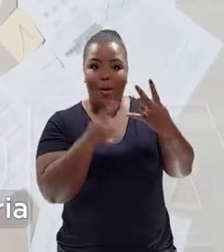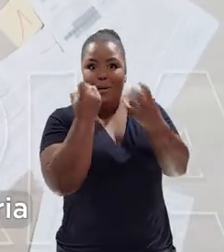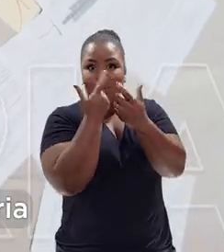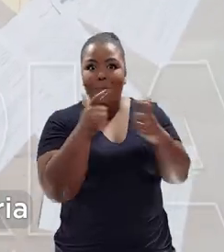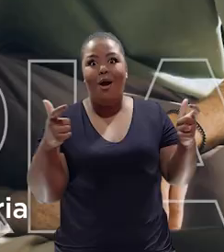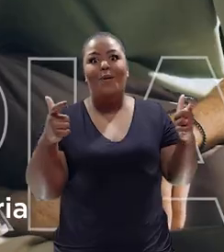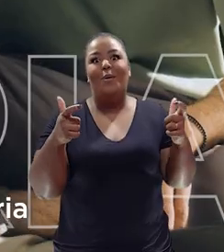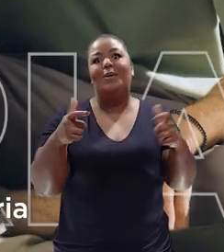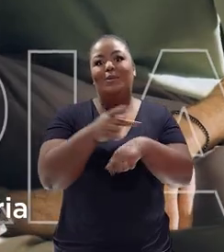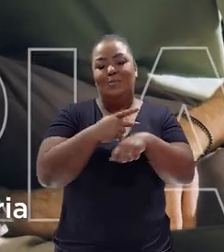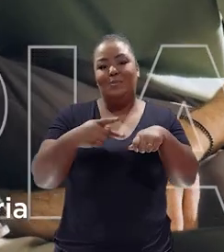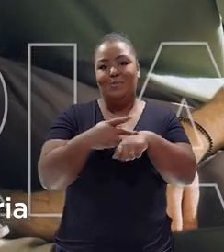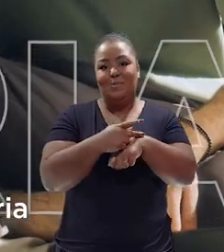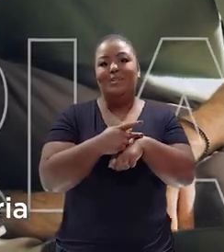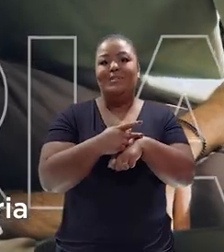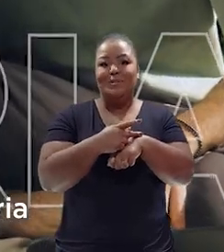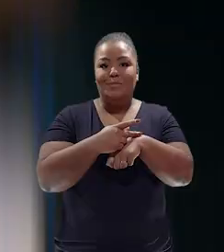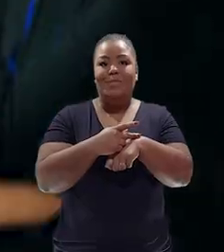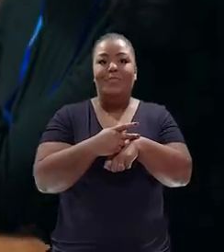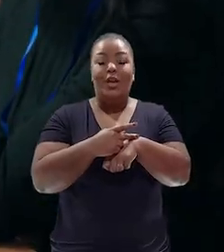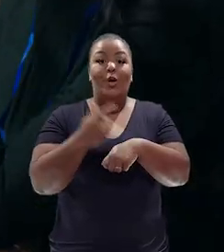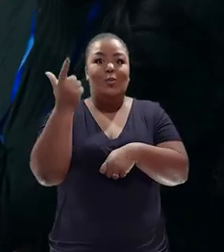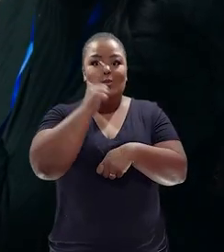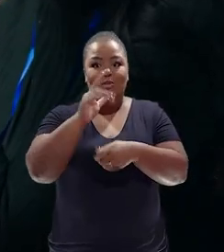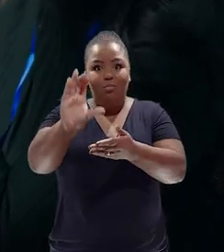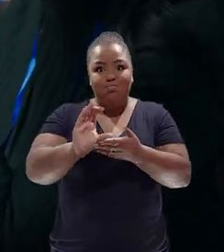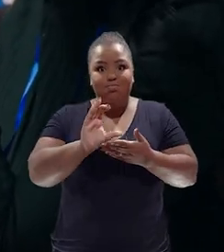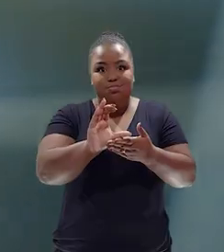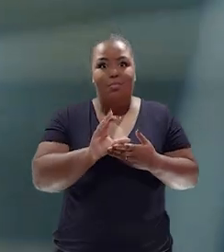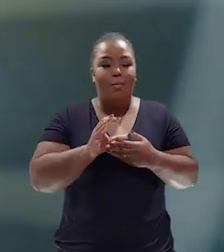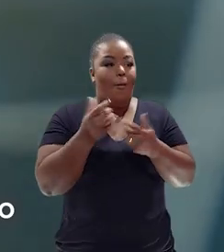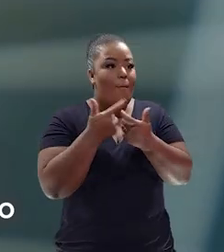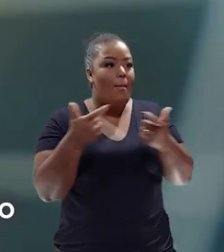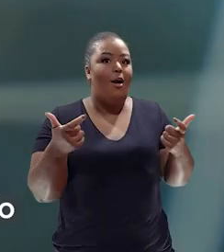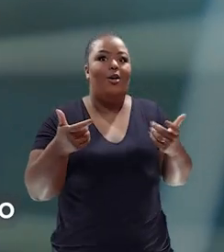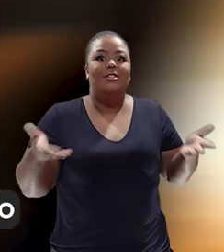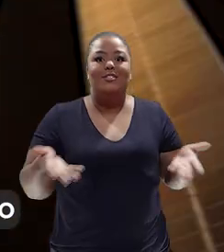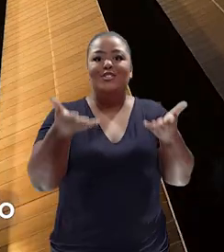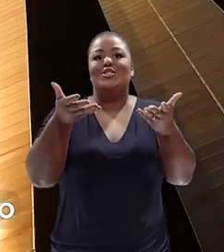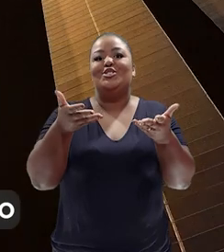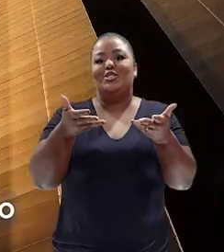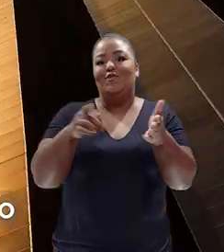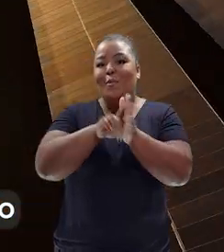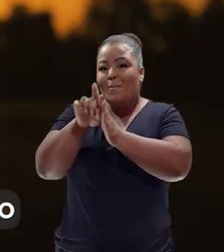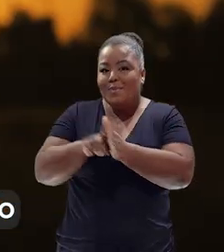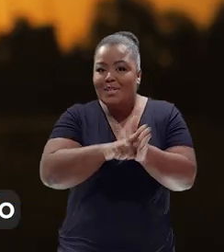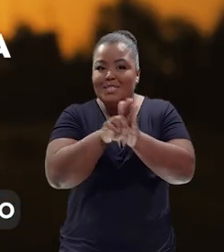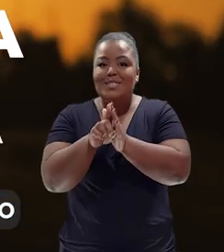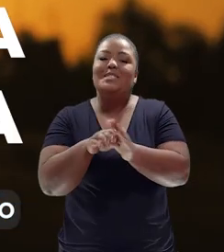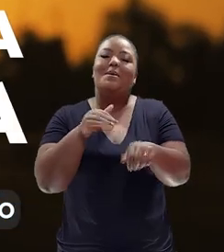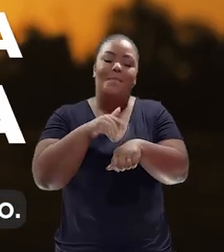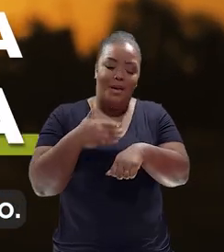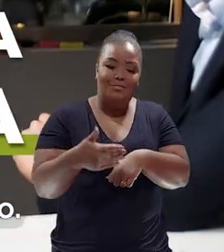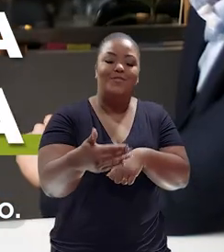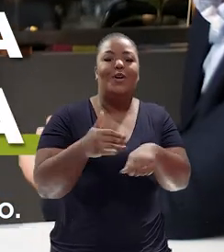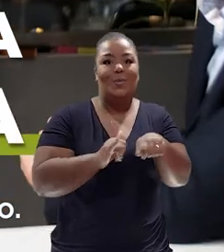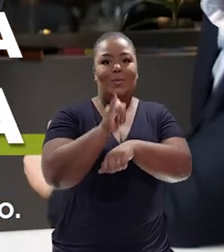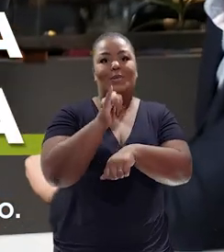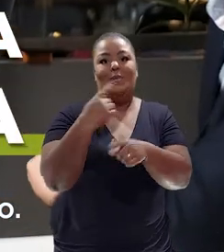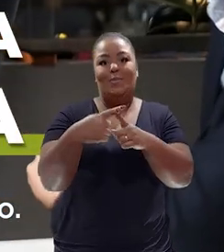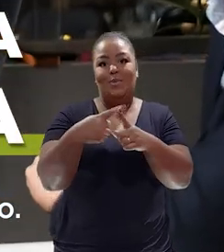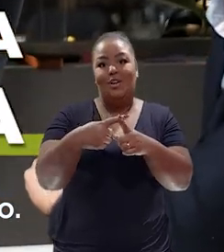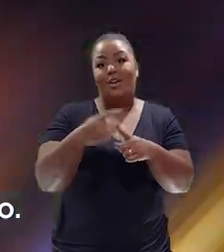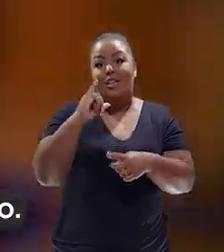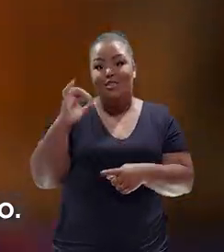gestão realizou o maior aporte da história no fomento à pesquisa. E muito mais deverá ocorrer, porque a inovação está no